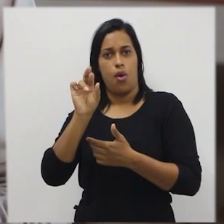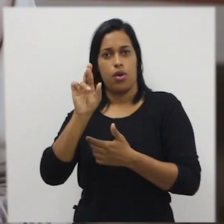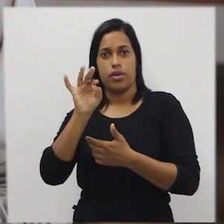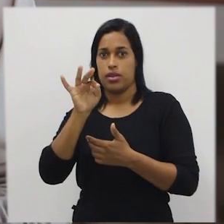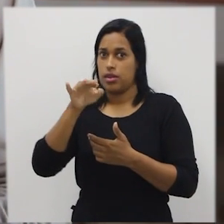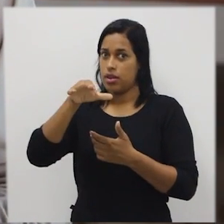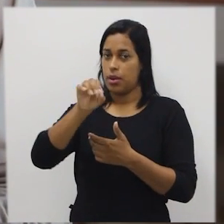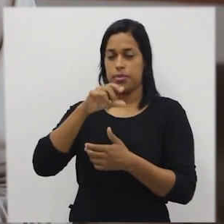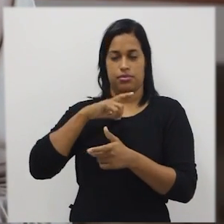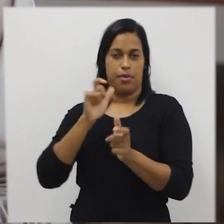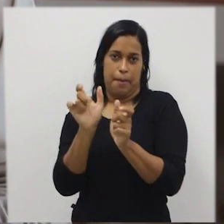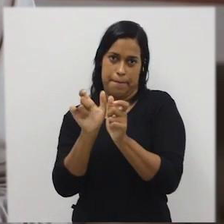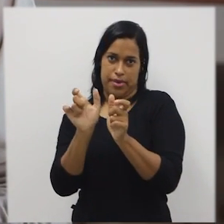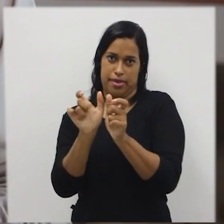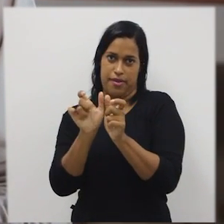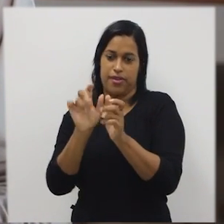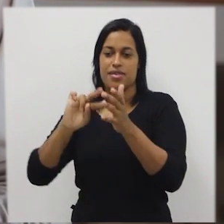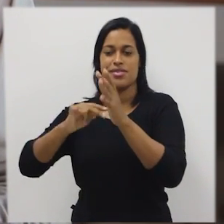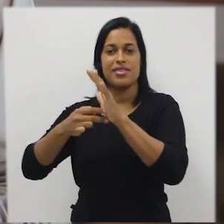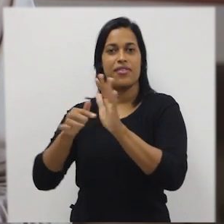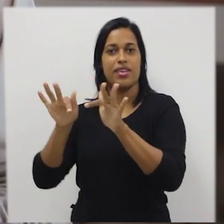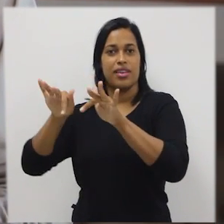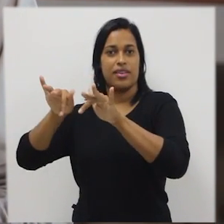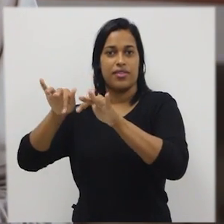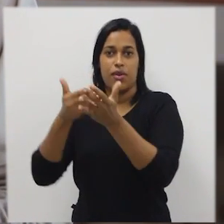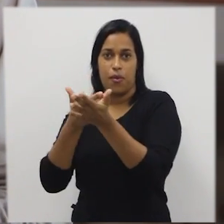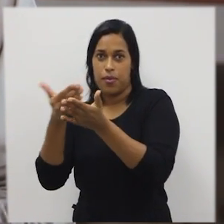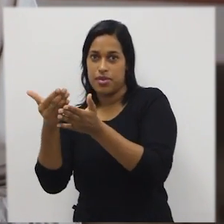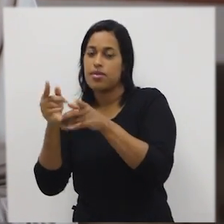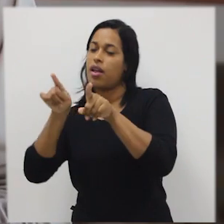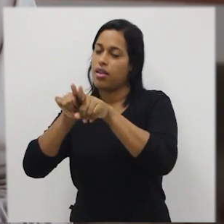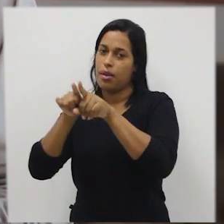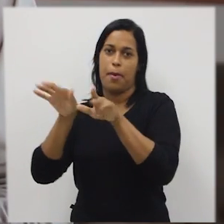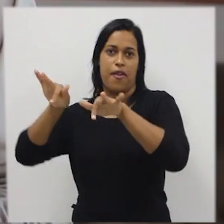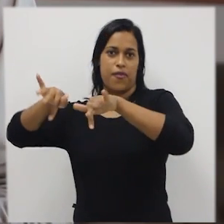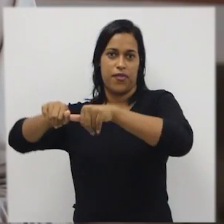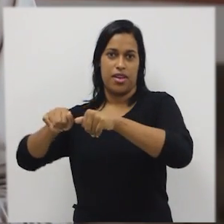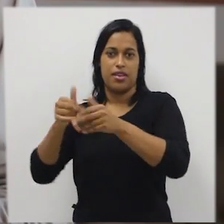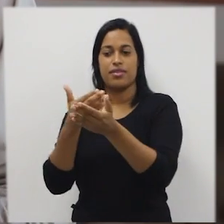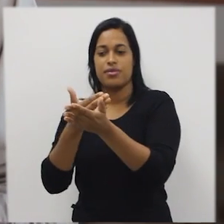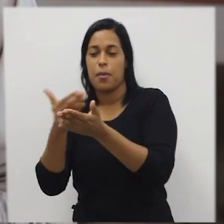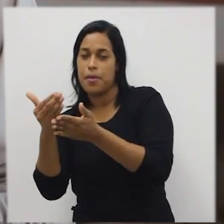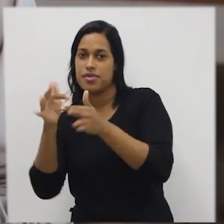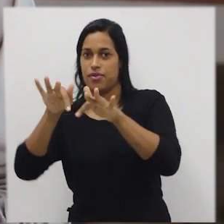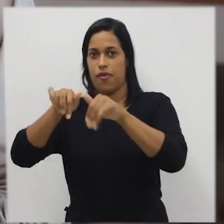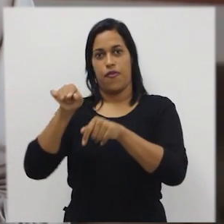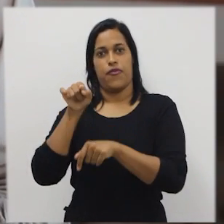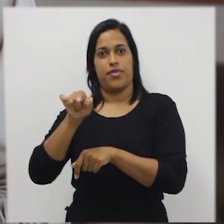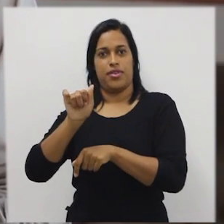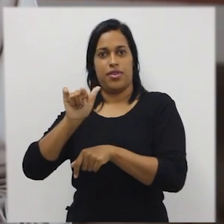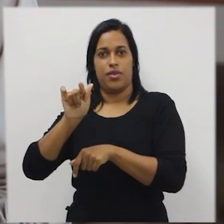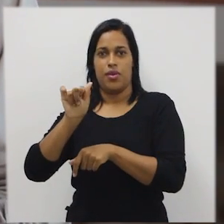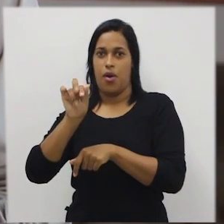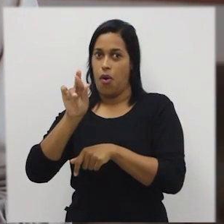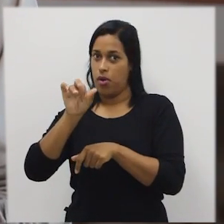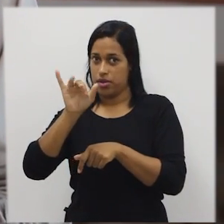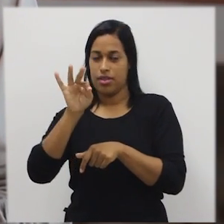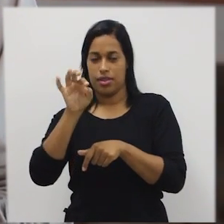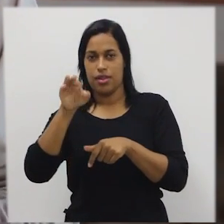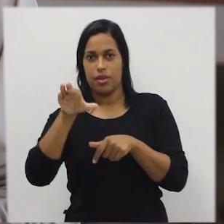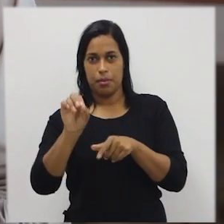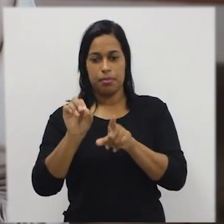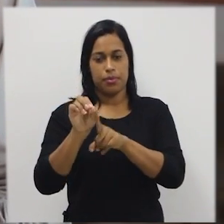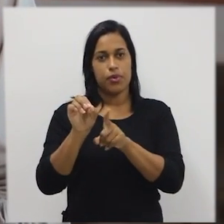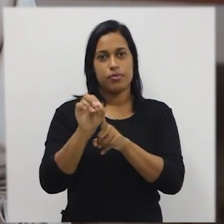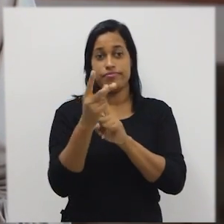que determina o início, que é a palavra início, e fim, que determina o início e o fim do algoritmo. O segundo